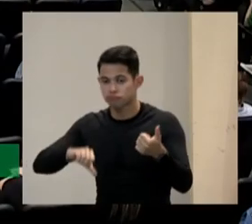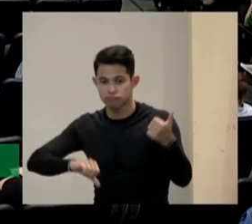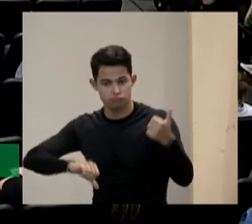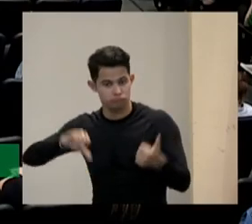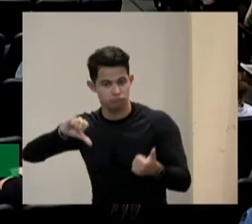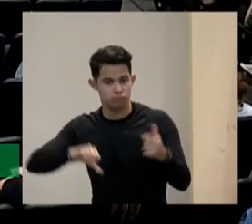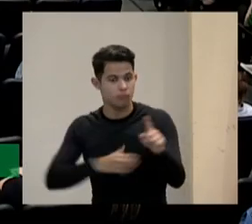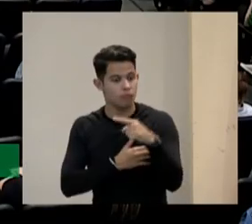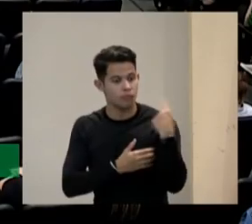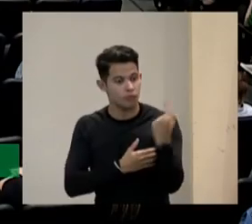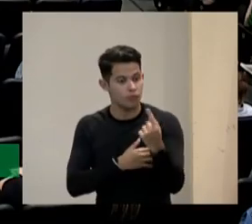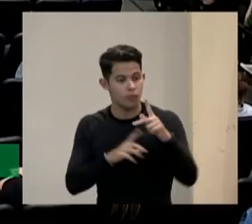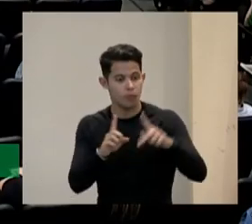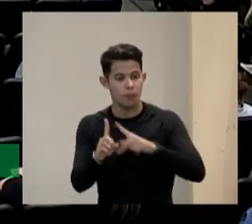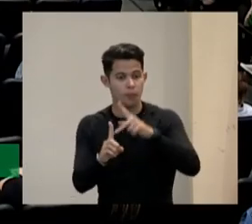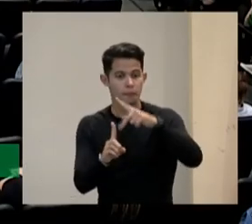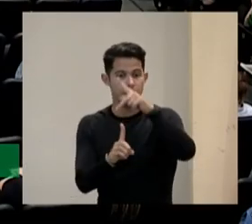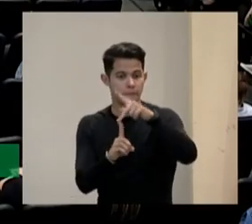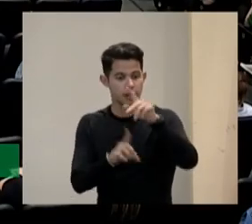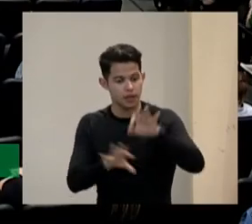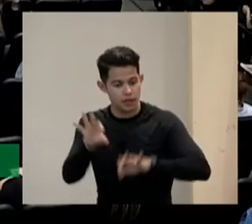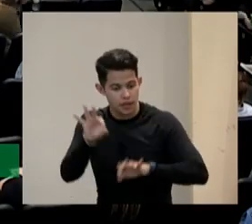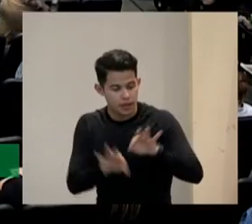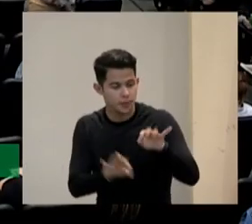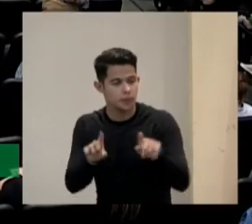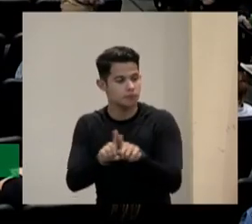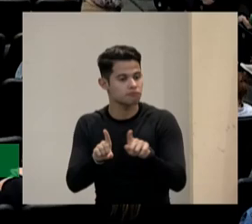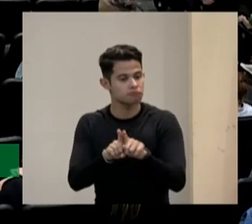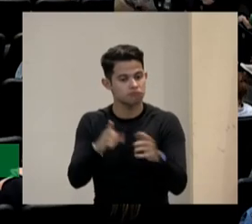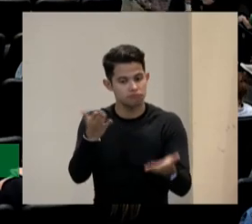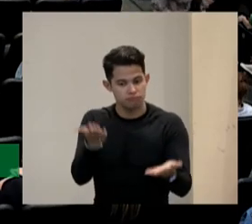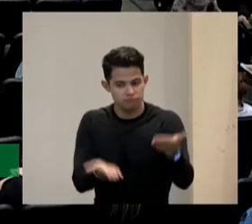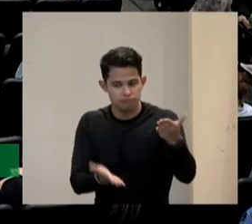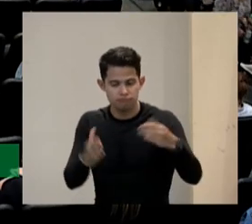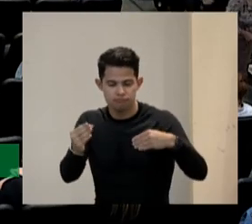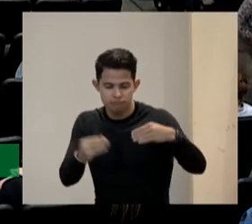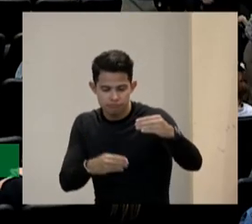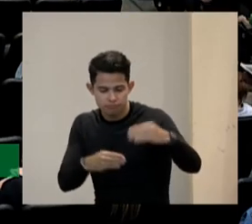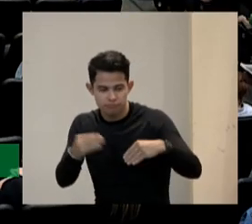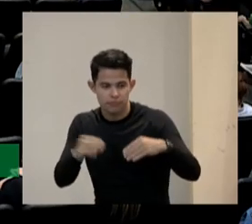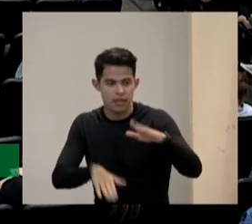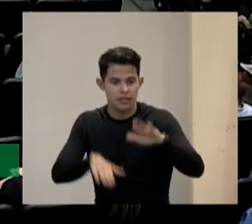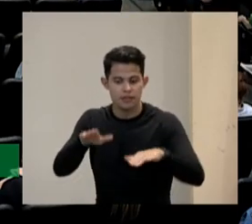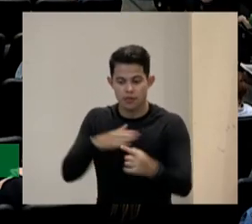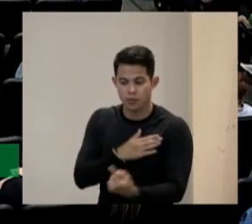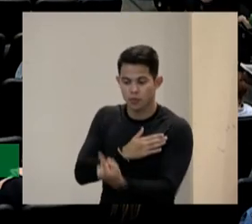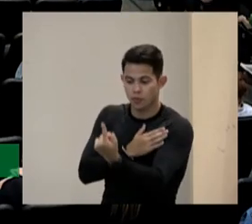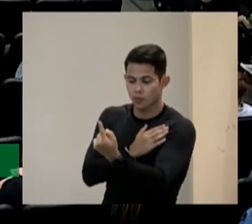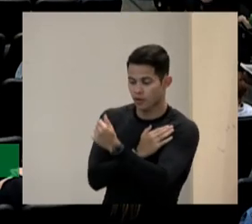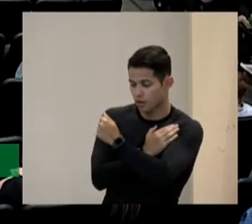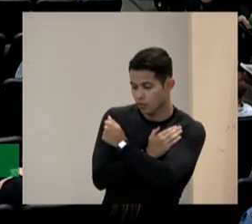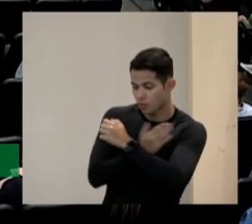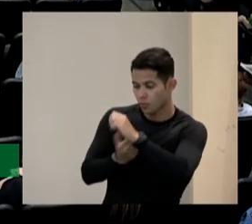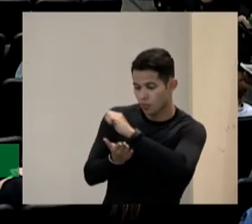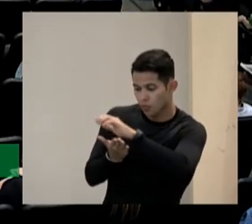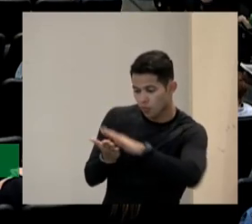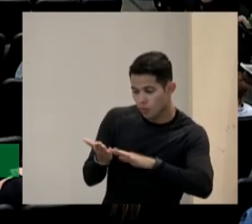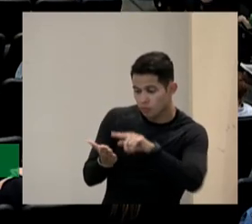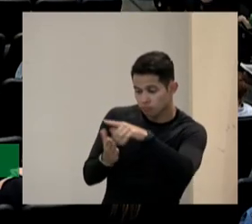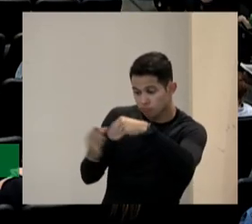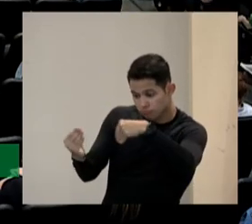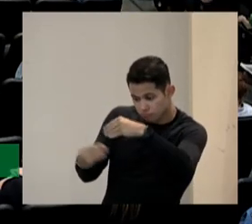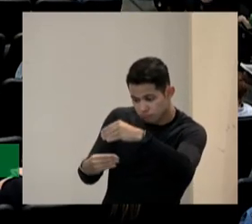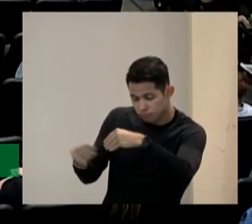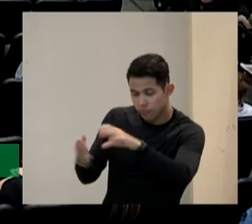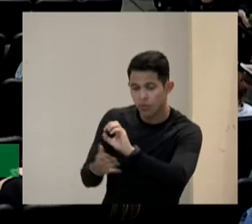fazemos planos flexibilizações seja para um aluno com altas habilidades que fazemos aquelas flexibilizações